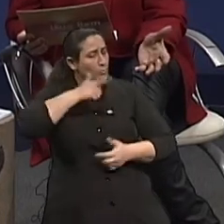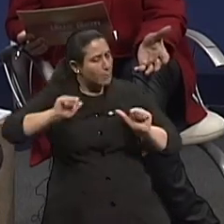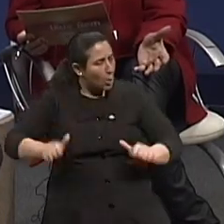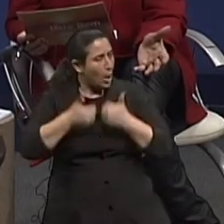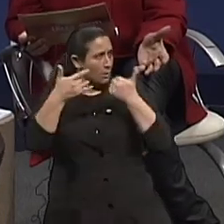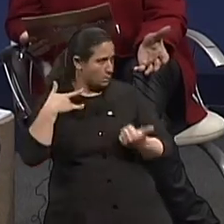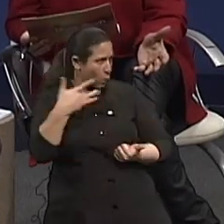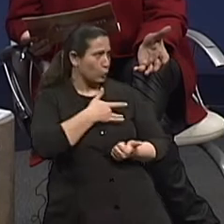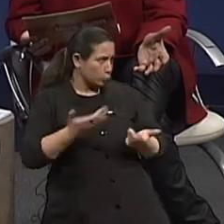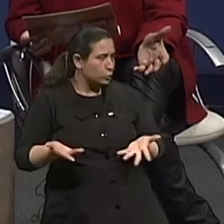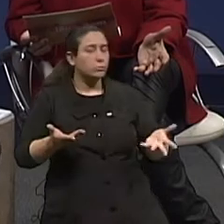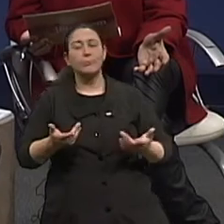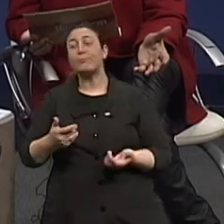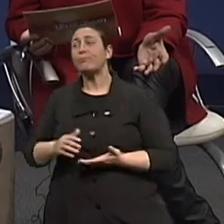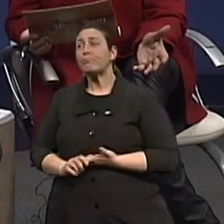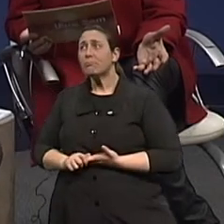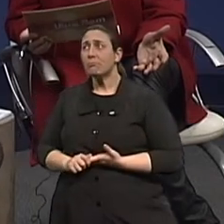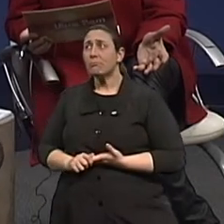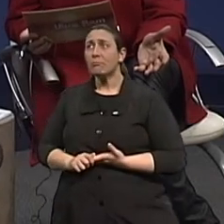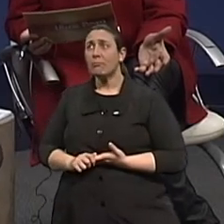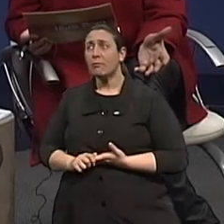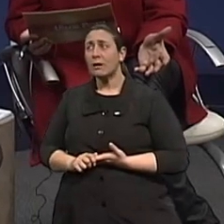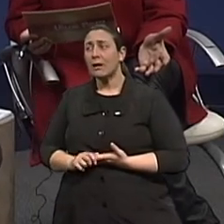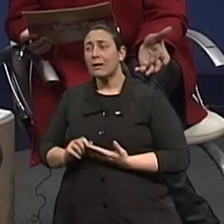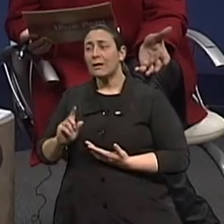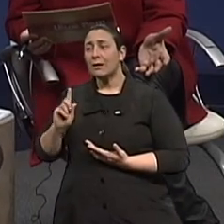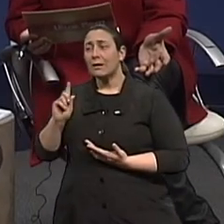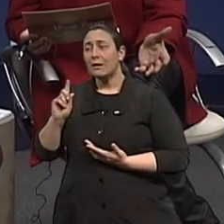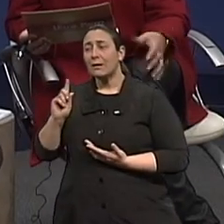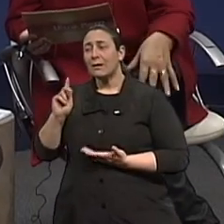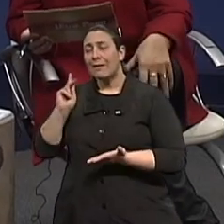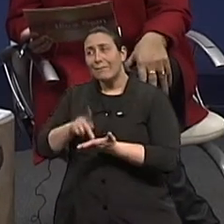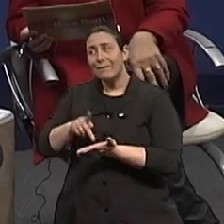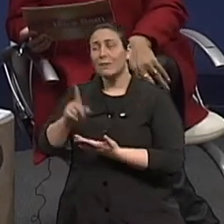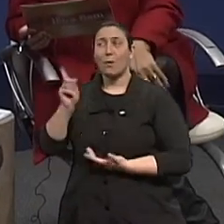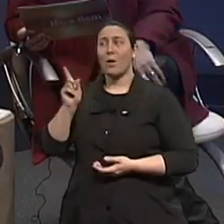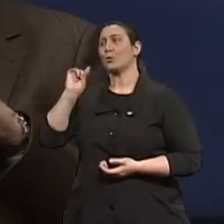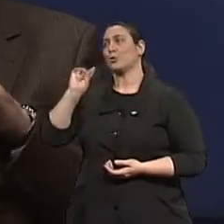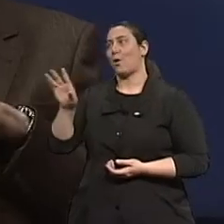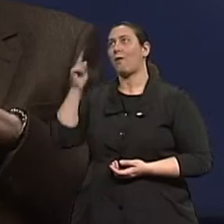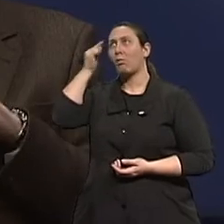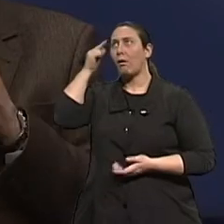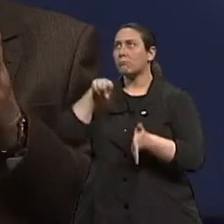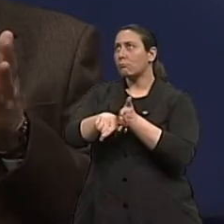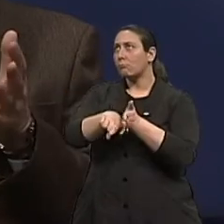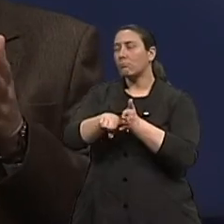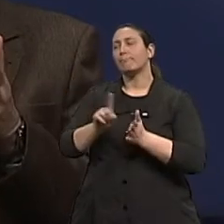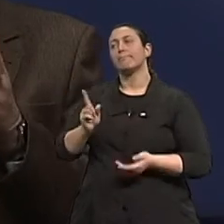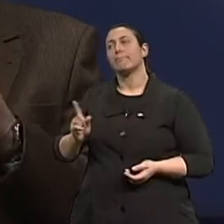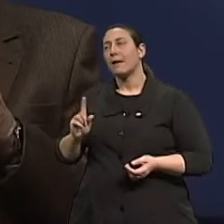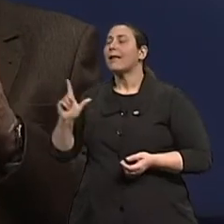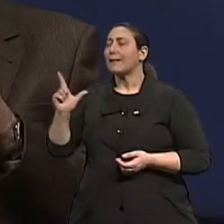Seria isso? Eu acho que não é só a ideia do exame. Ah, perfeito. Eu acho que é um conjunto